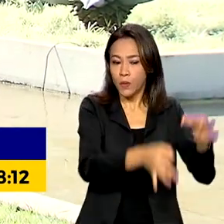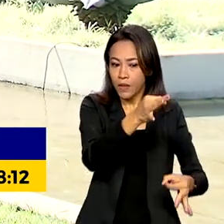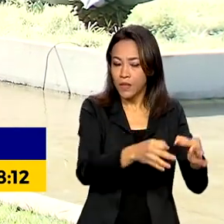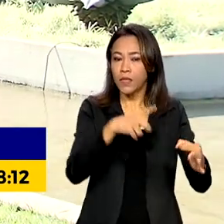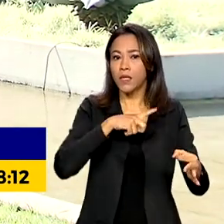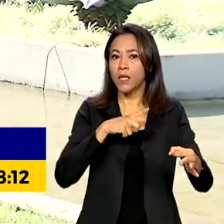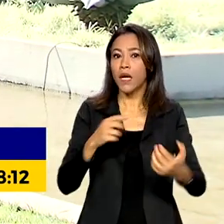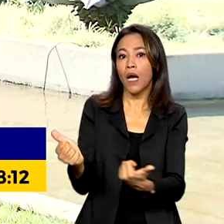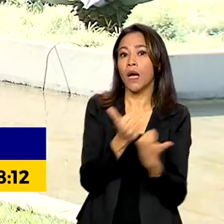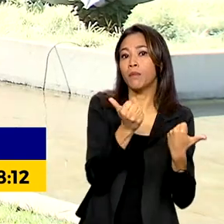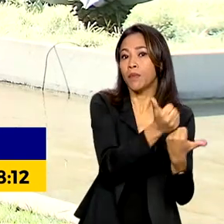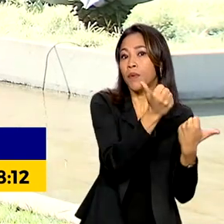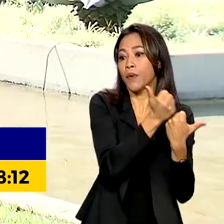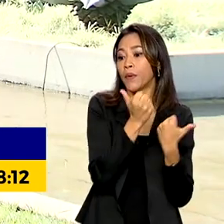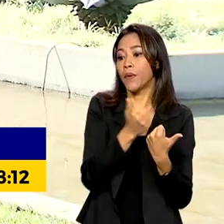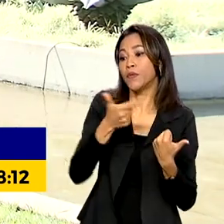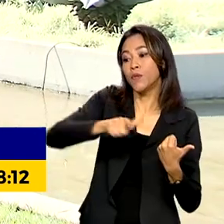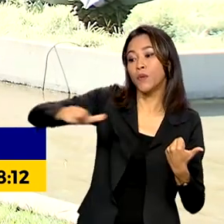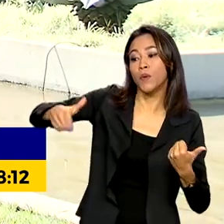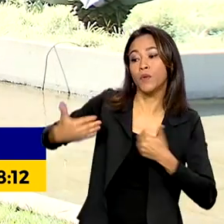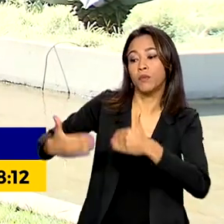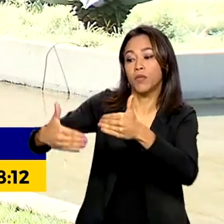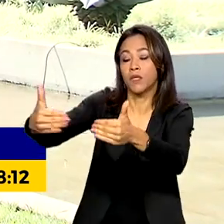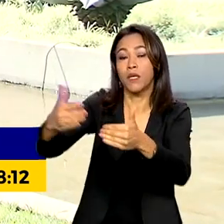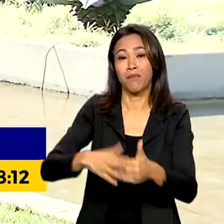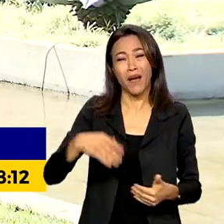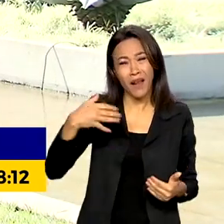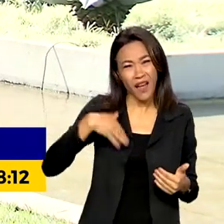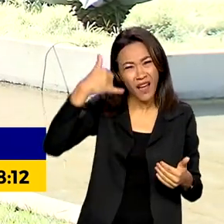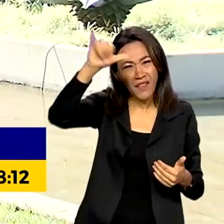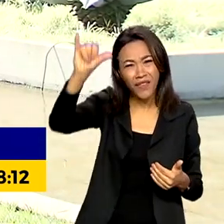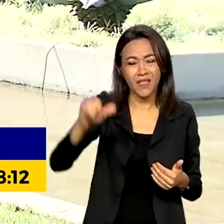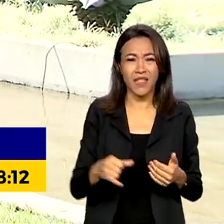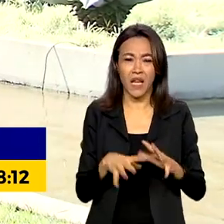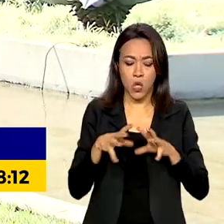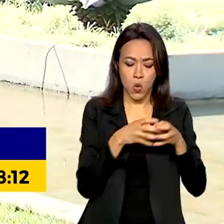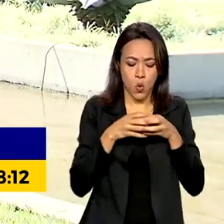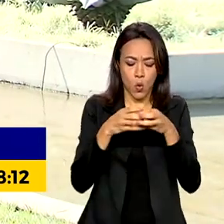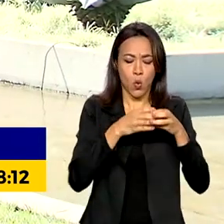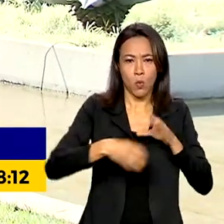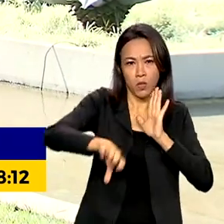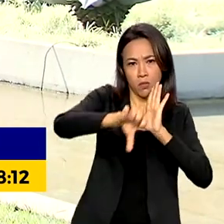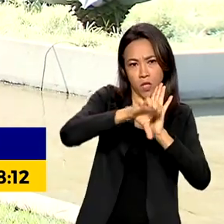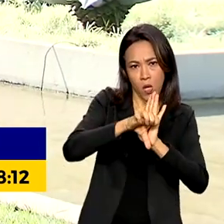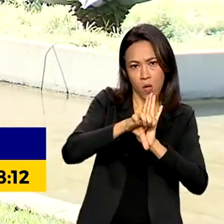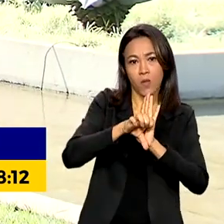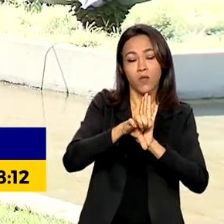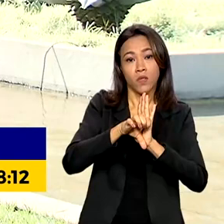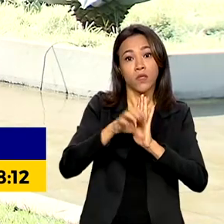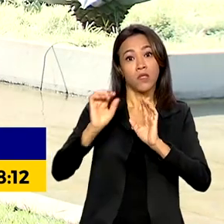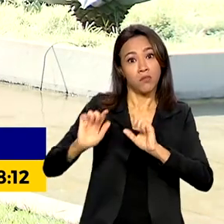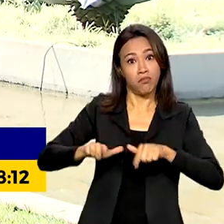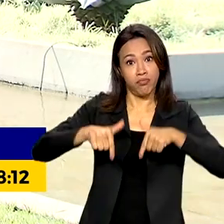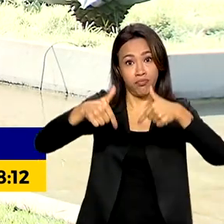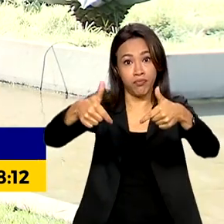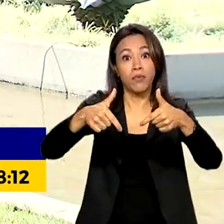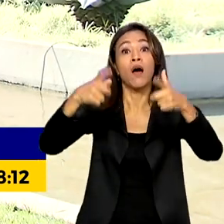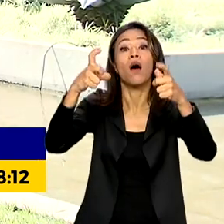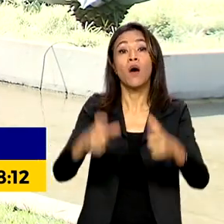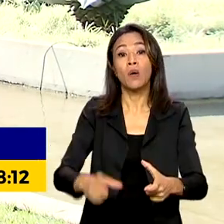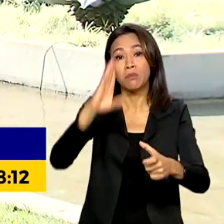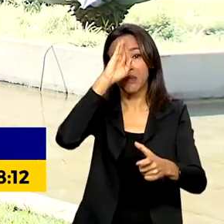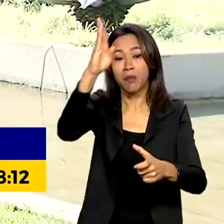pastas para tentar barrar a ação de organizações criminosas nessas áreas, especialmente na Amazônia.